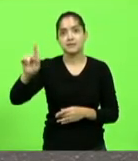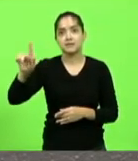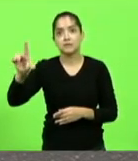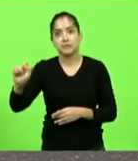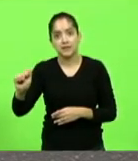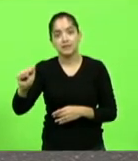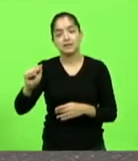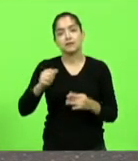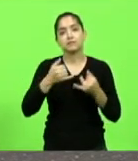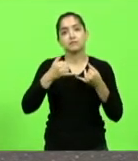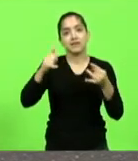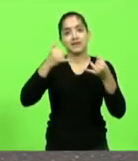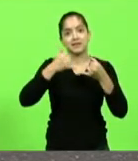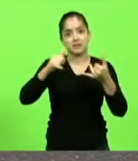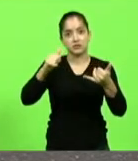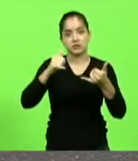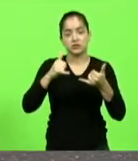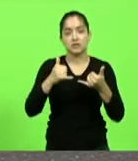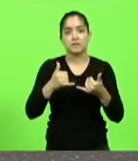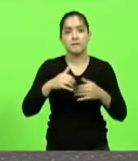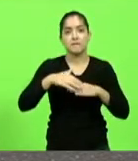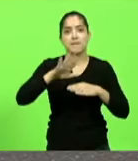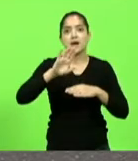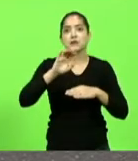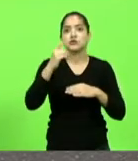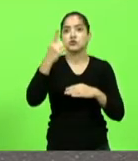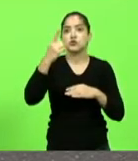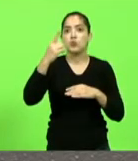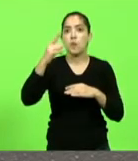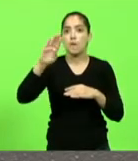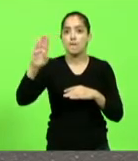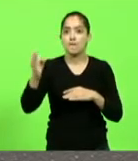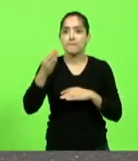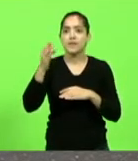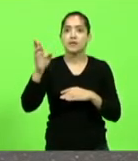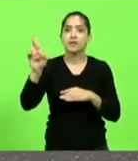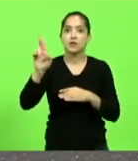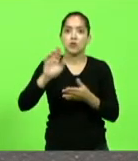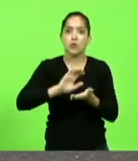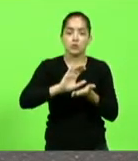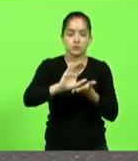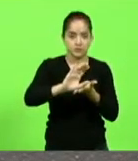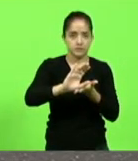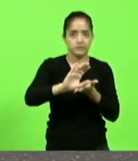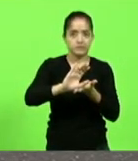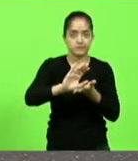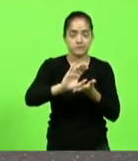mais de um bilhão e 200 milhões de reais